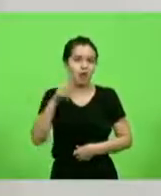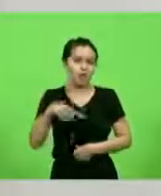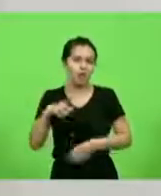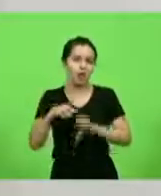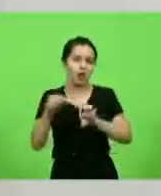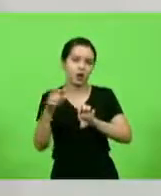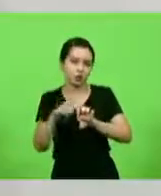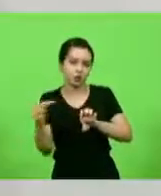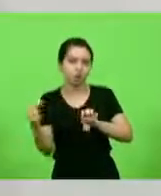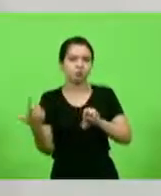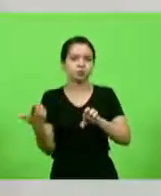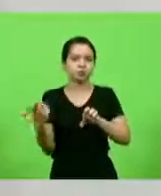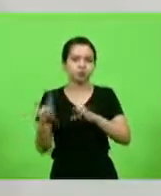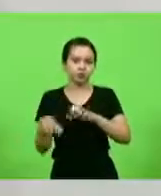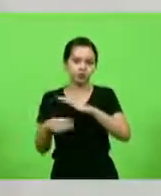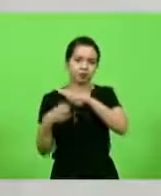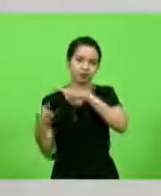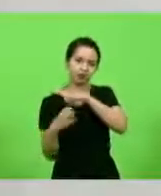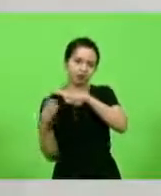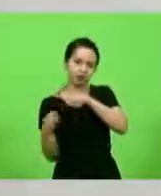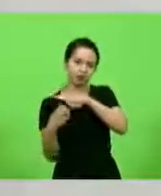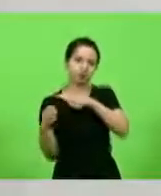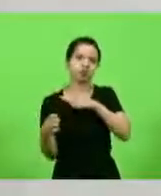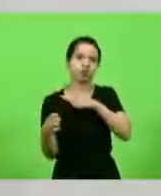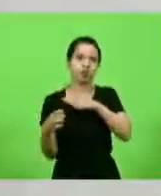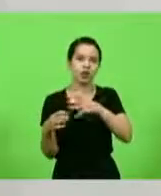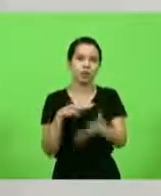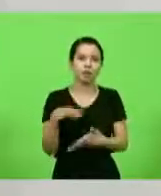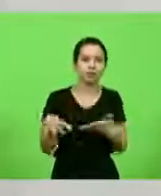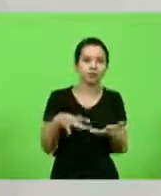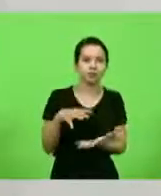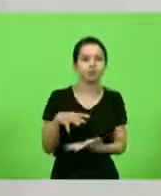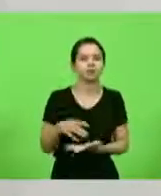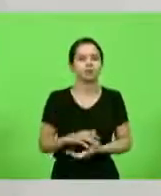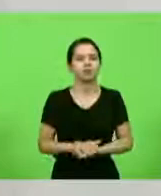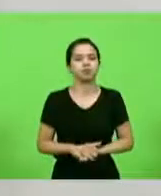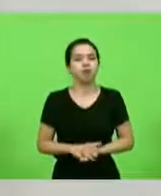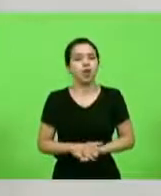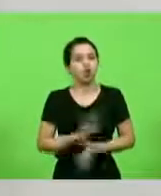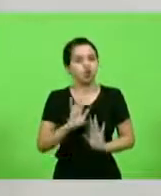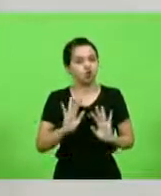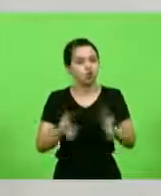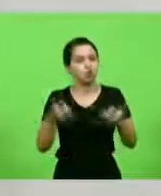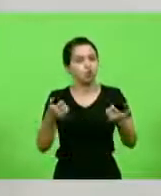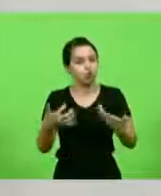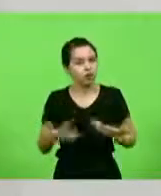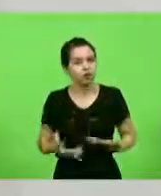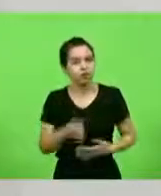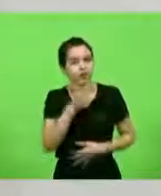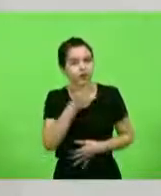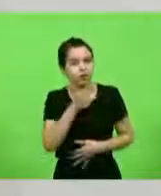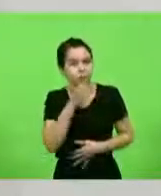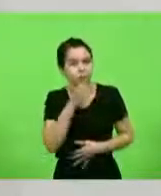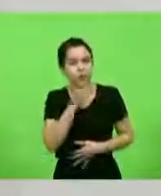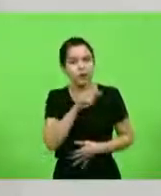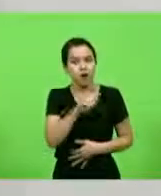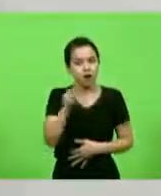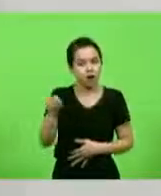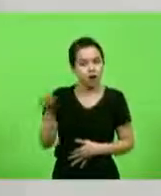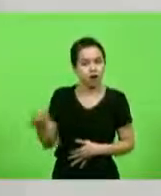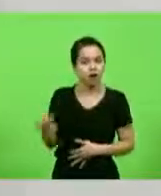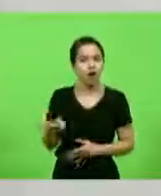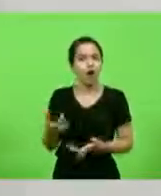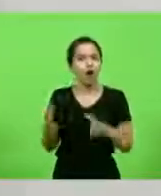empresário de pequeno porte. Já dei alguns exemplos aqui daqueles que poderão ser beneficiados, a